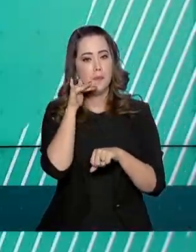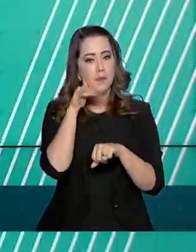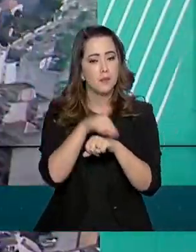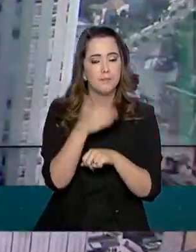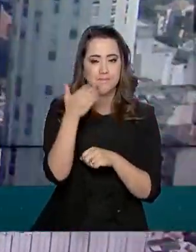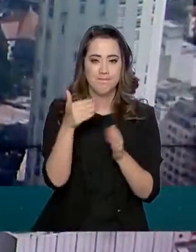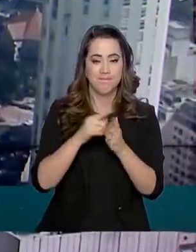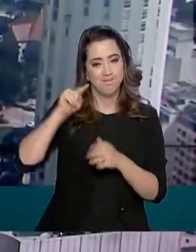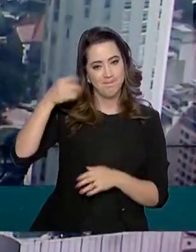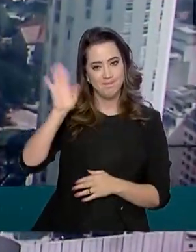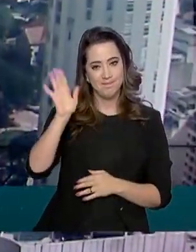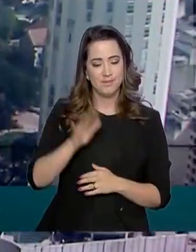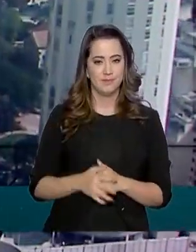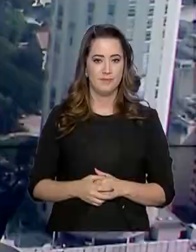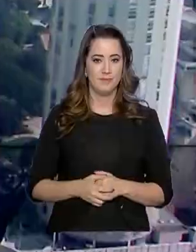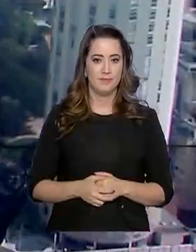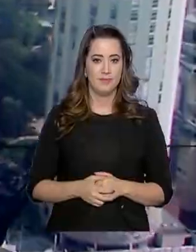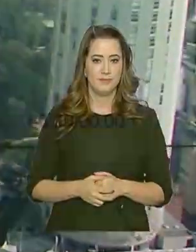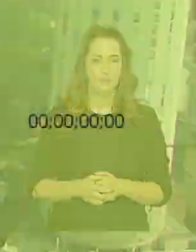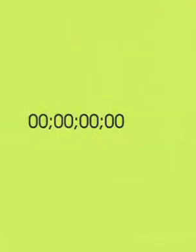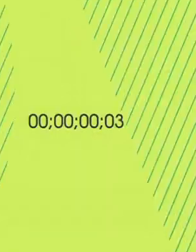boa noite para você e até a próxima.